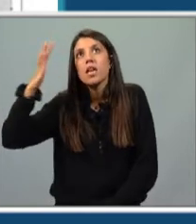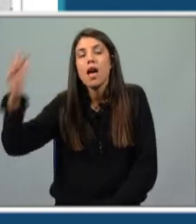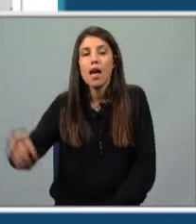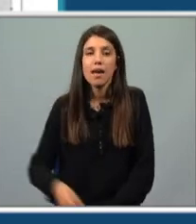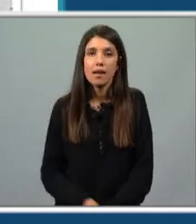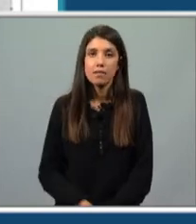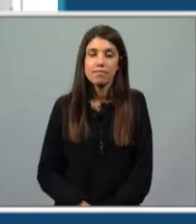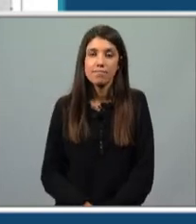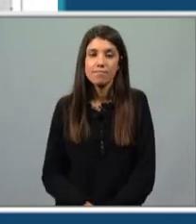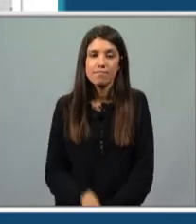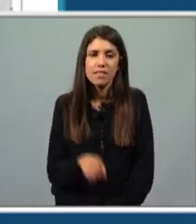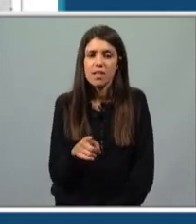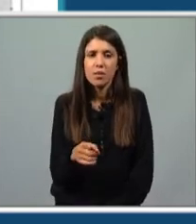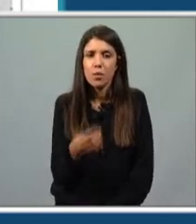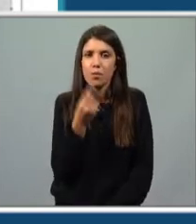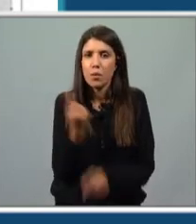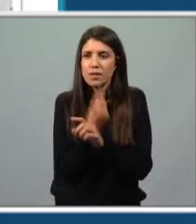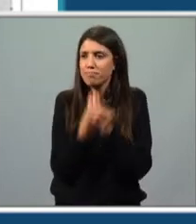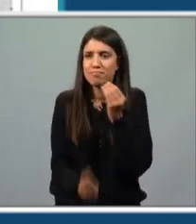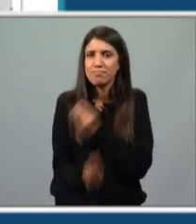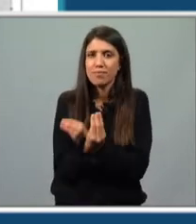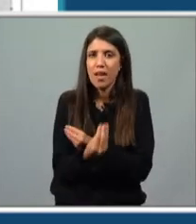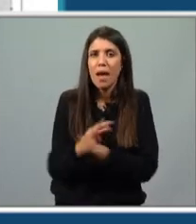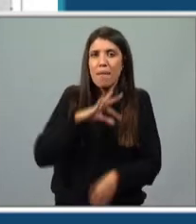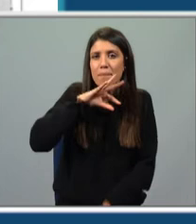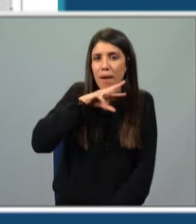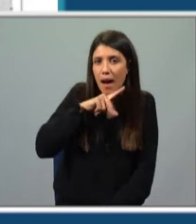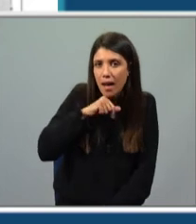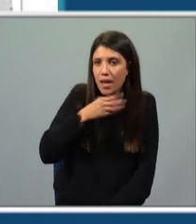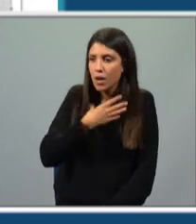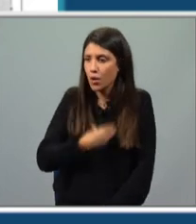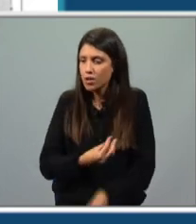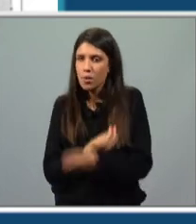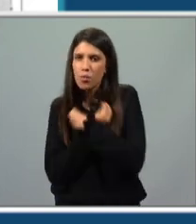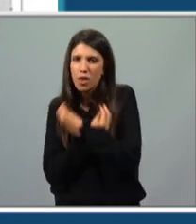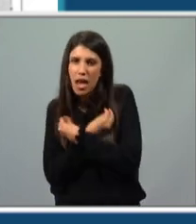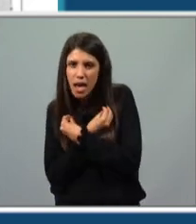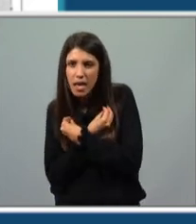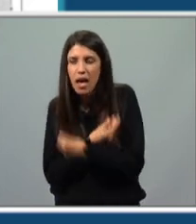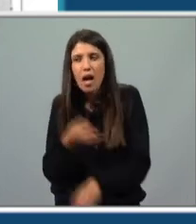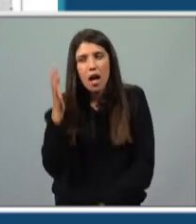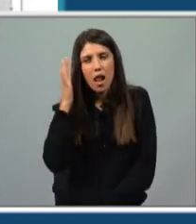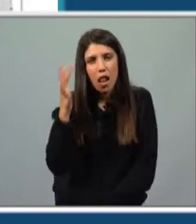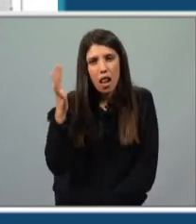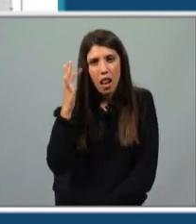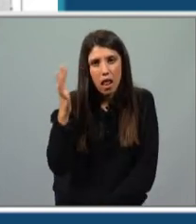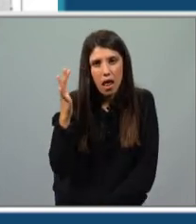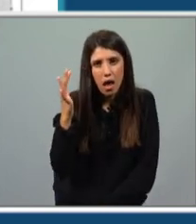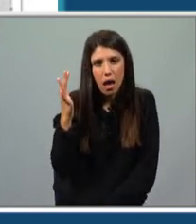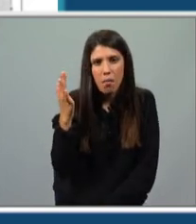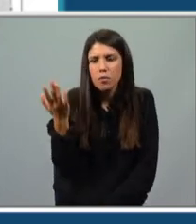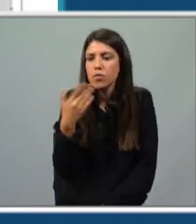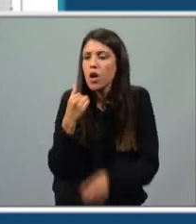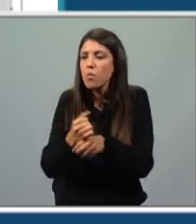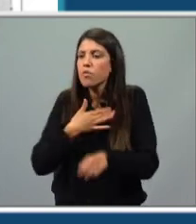isto é um bocadinho extraordinário. As mães a gostar de bonecas, de imaginar, não nos fala da profissão da